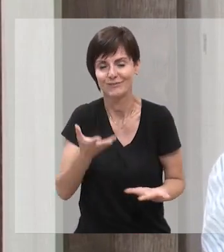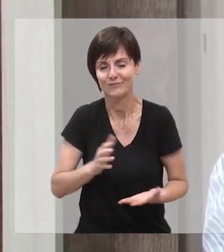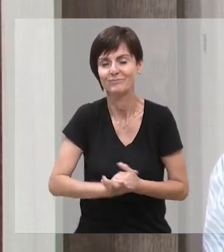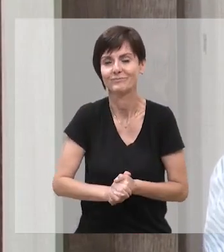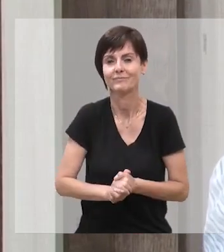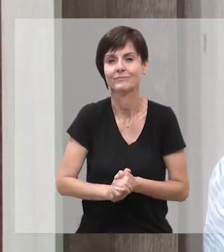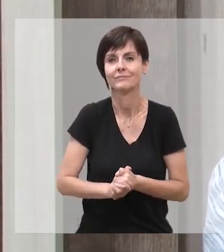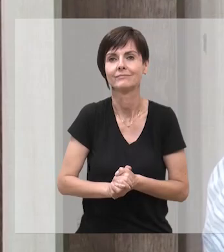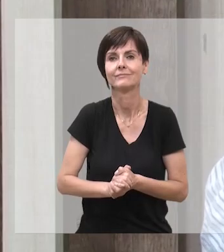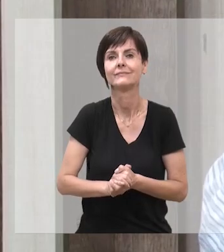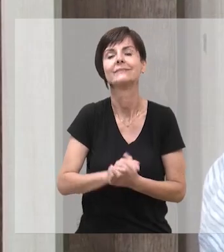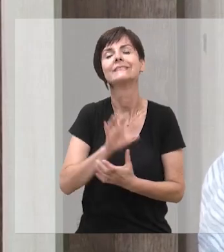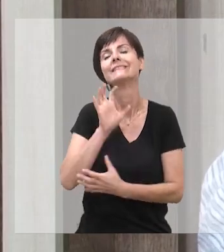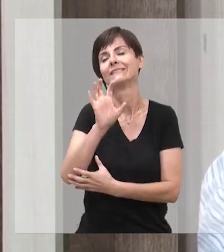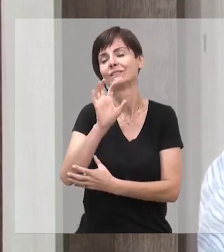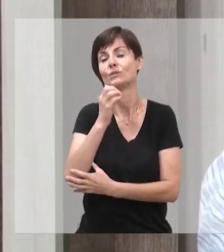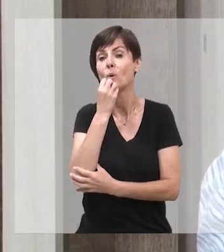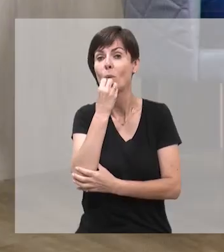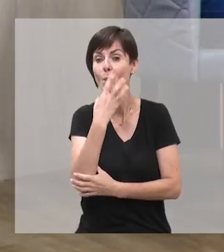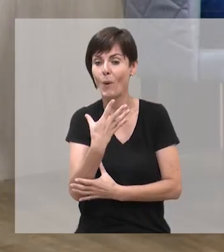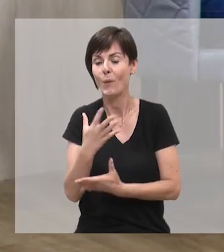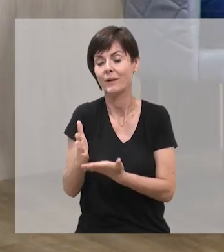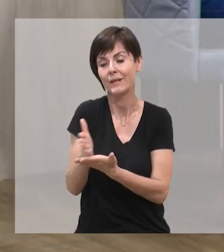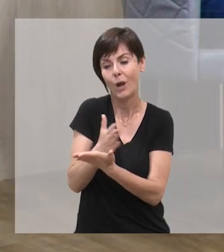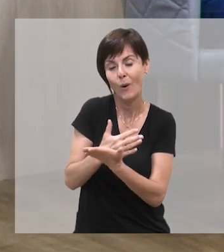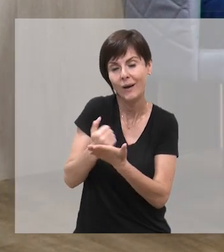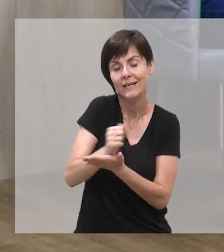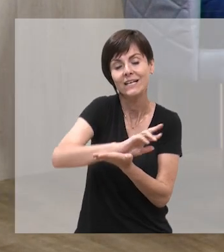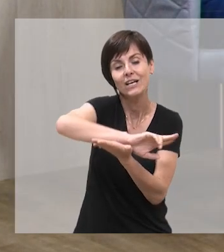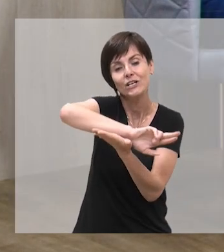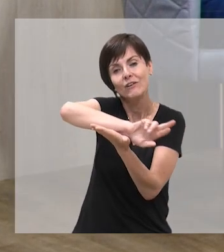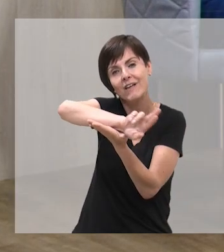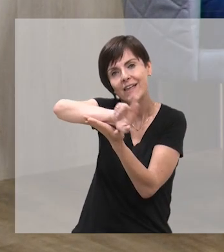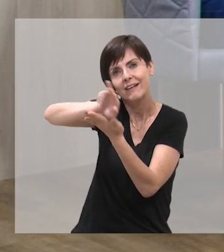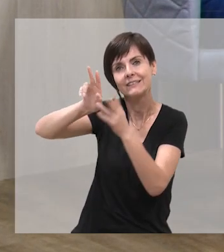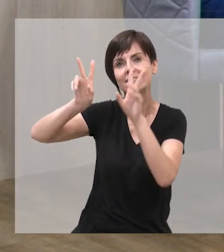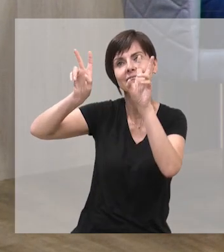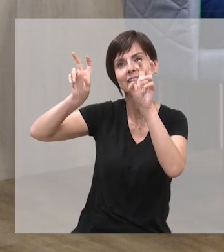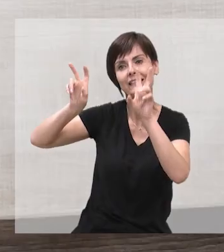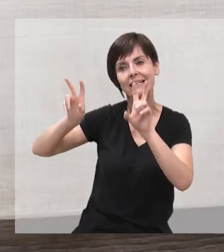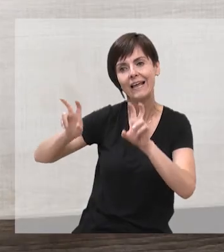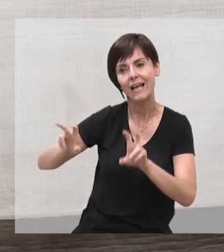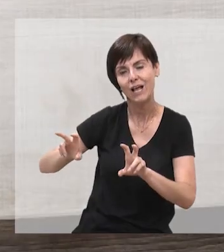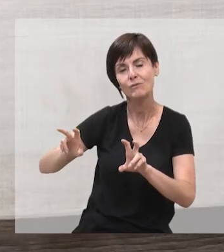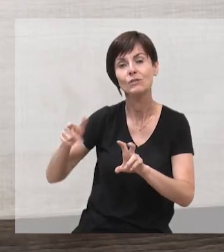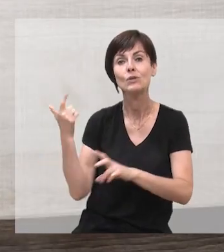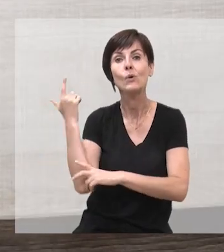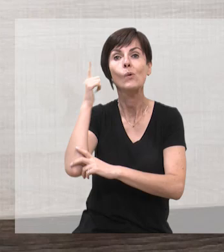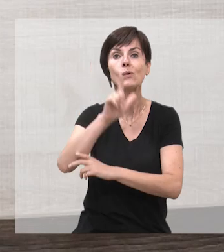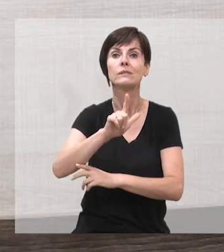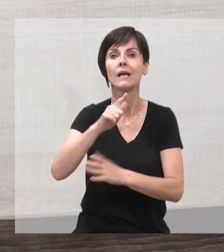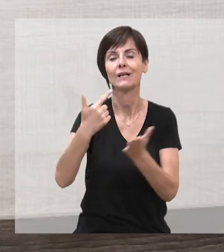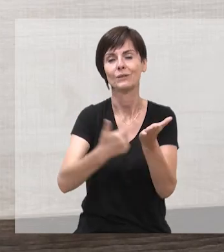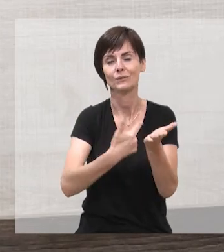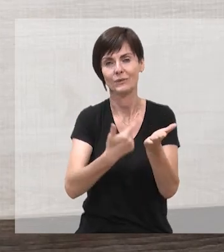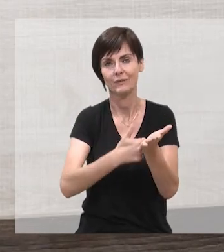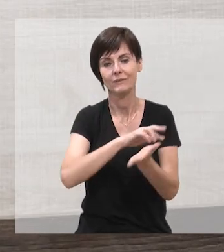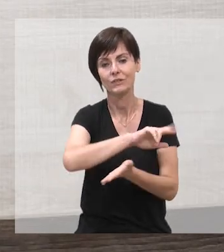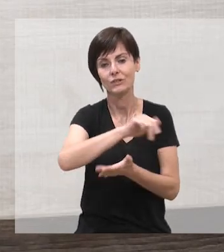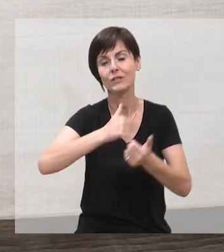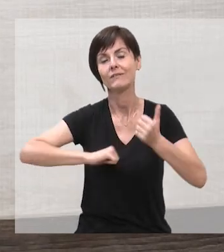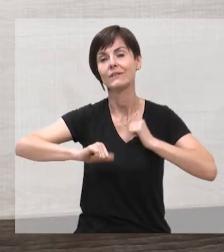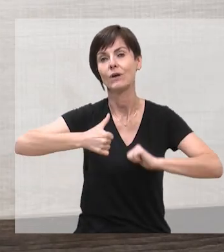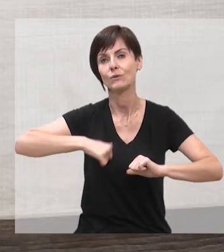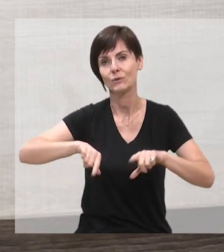O bom da coletânea é essa riqueza, essa diversidade, são vários temas abordados pelos